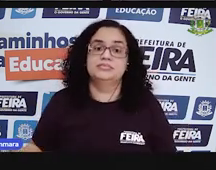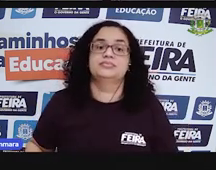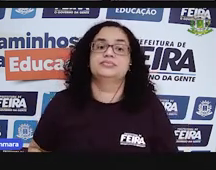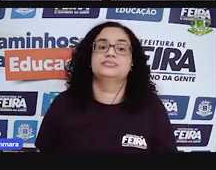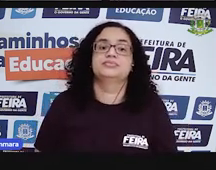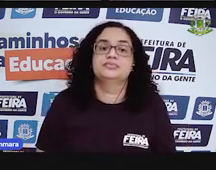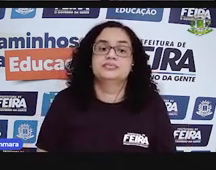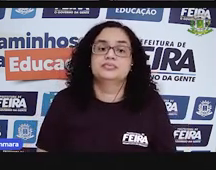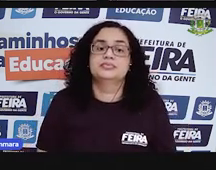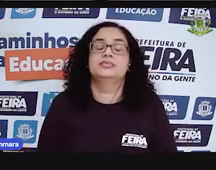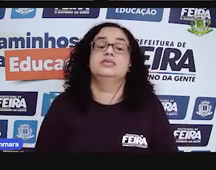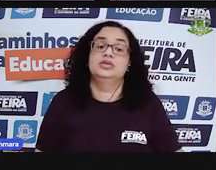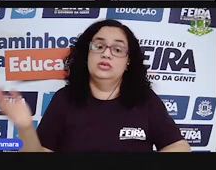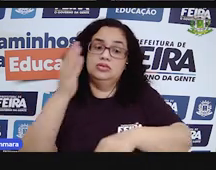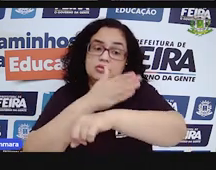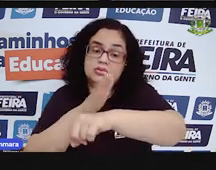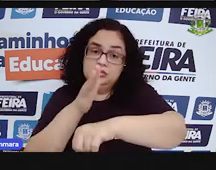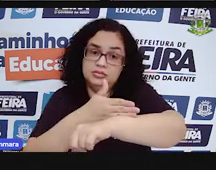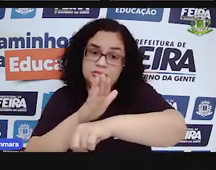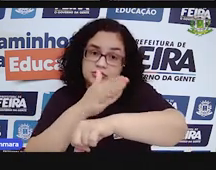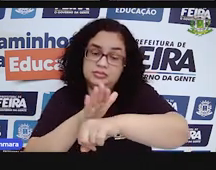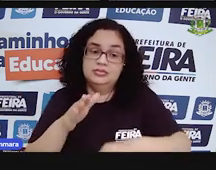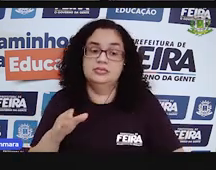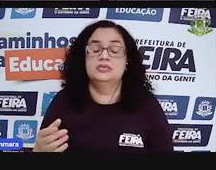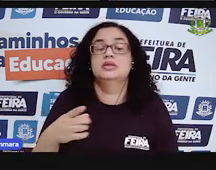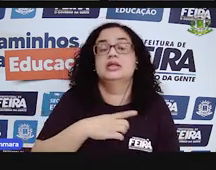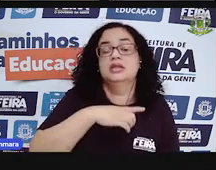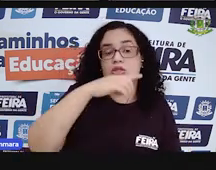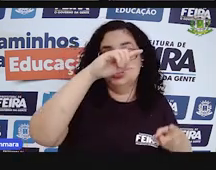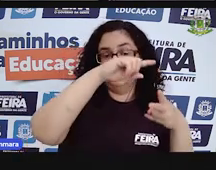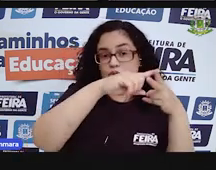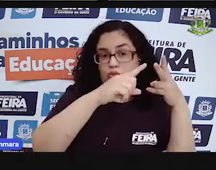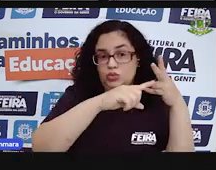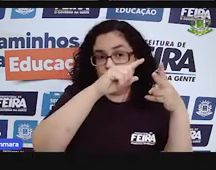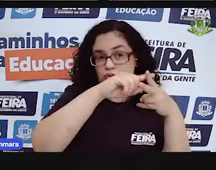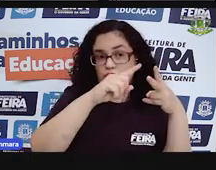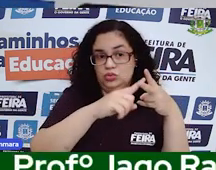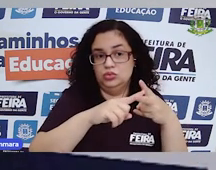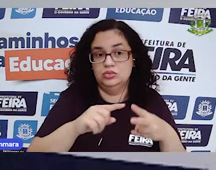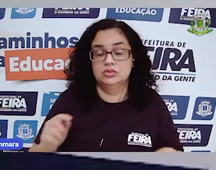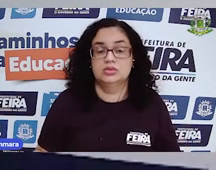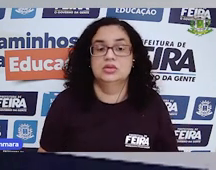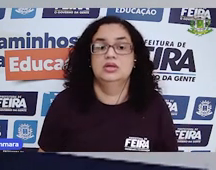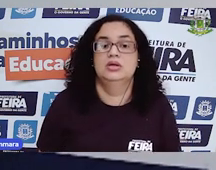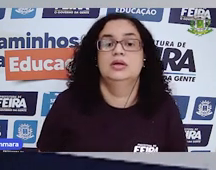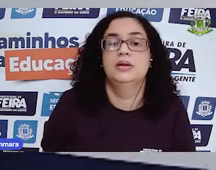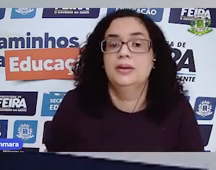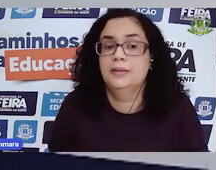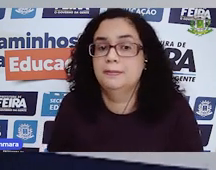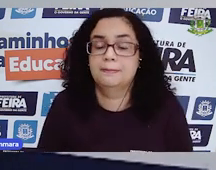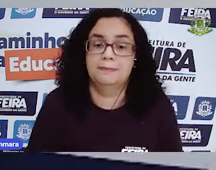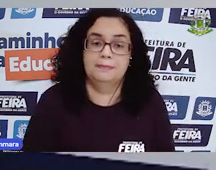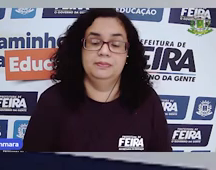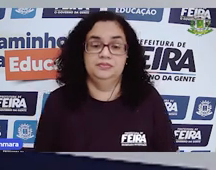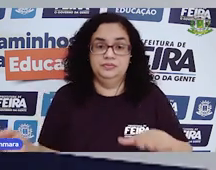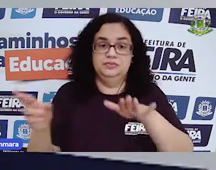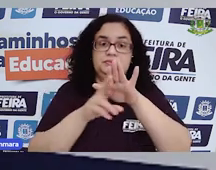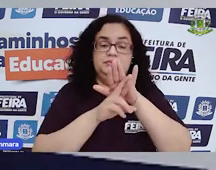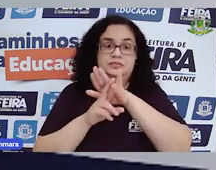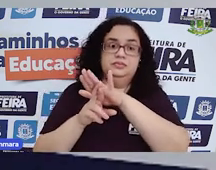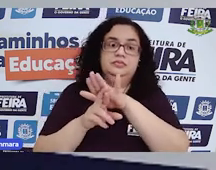Bom, você vai praticar isso, ó, tem duas coisinhas aqui, certo? Que eu vou mostrar para vocês.